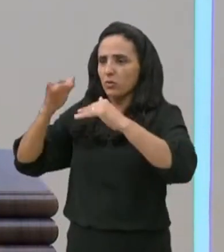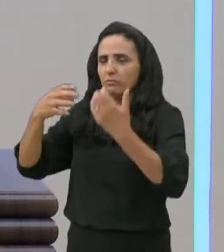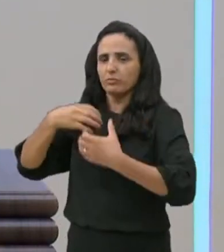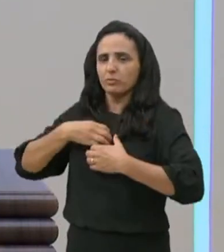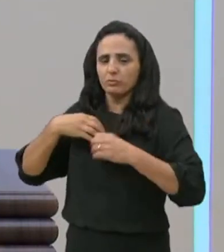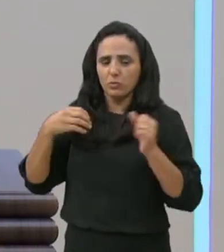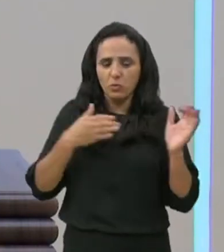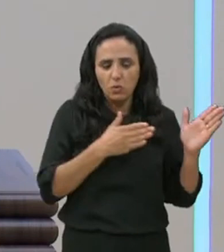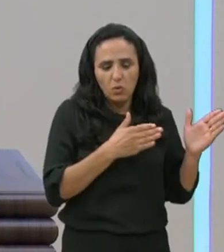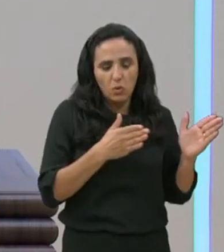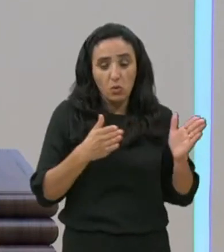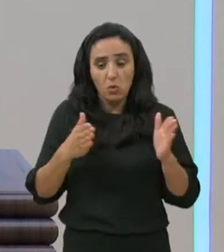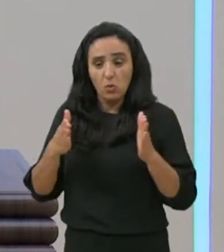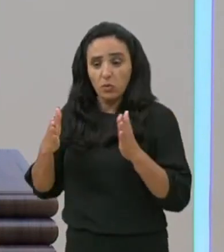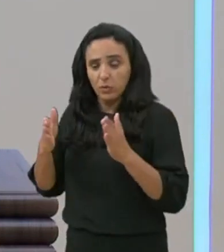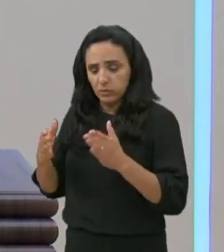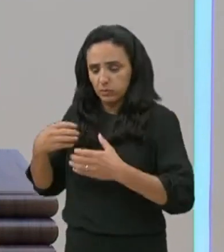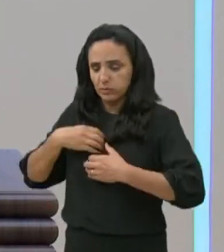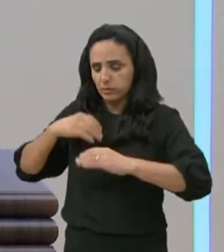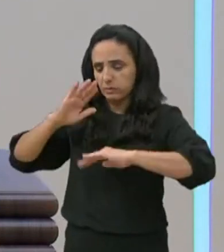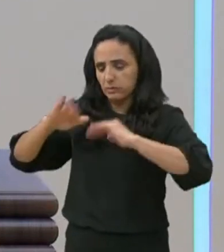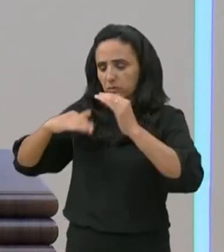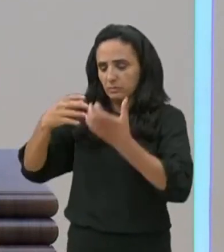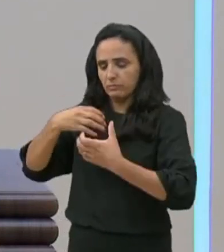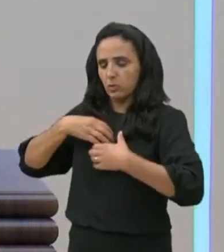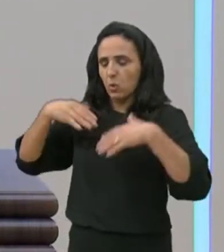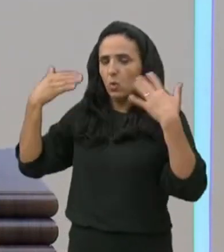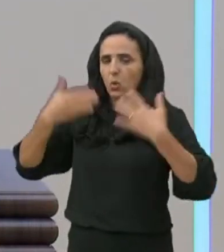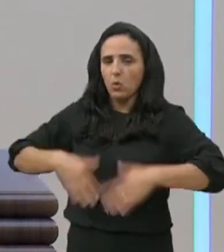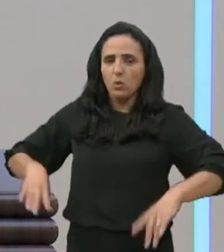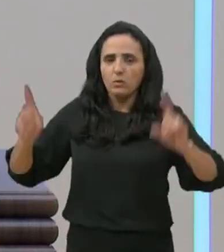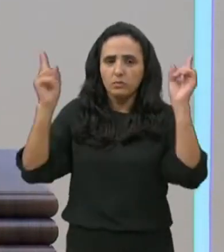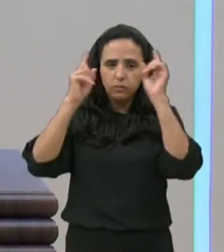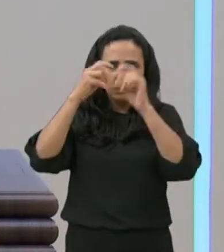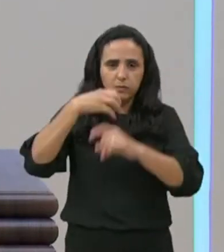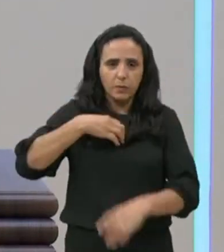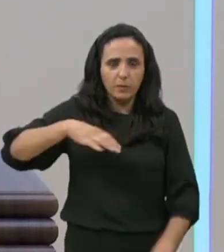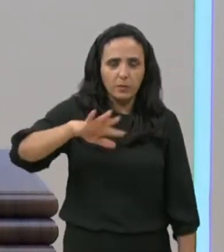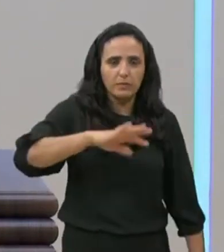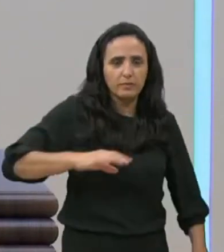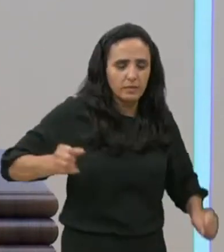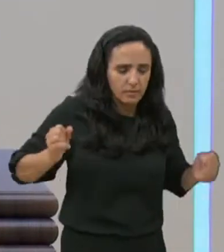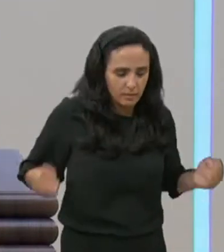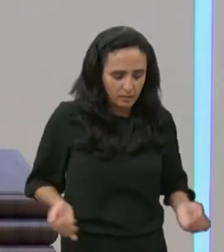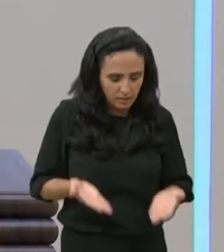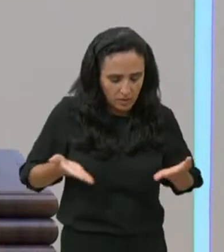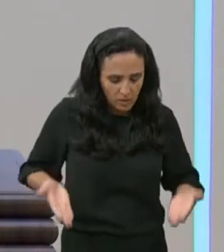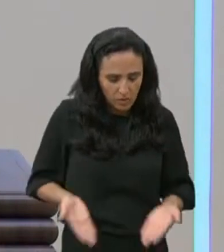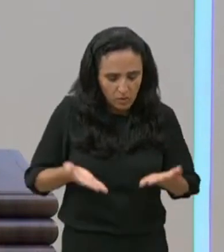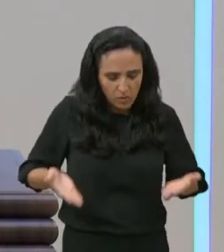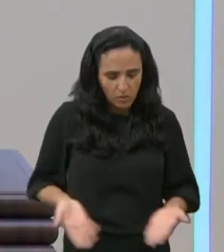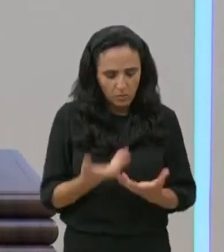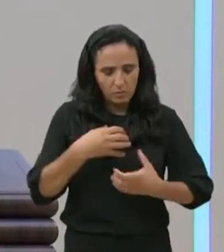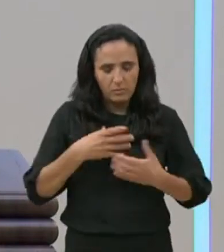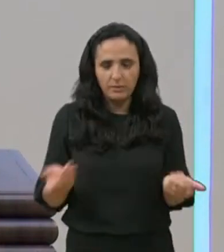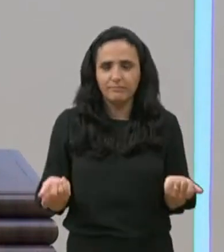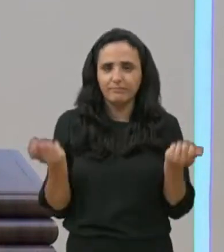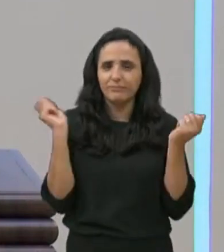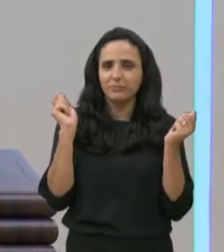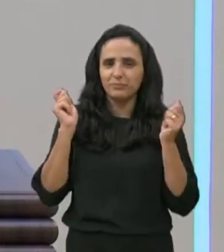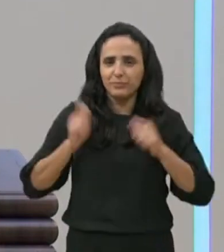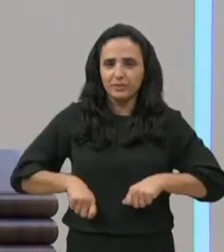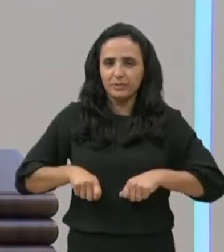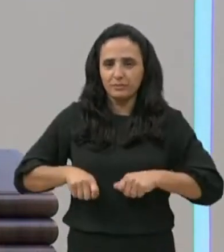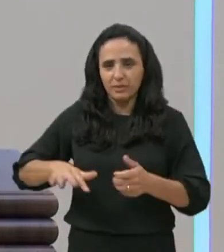estiver, neste culto, de oração, no lar, é, eu quero te motivar, te incentivar, para que você possa, então,